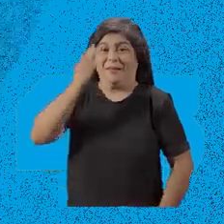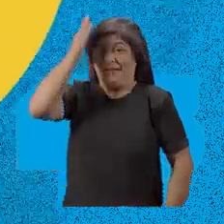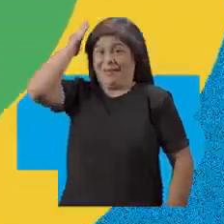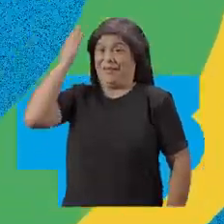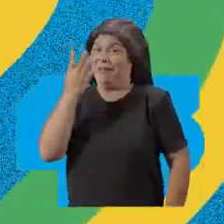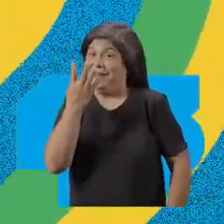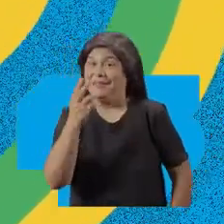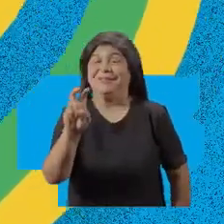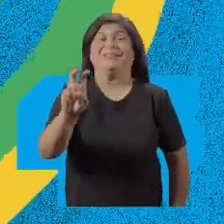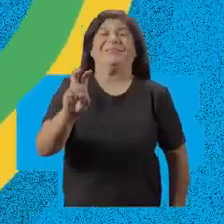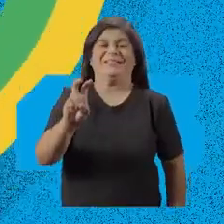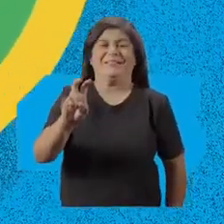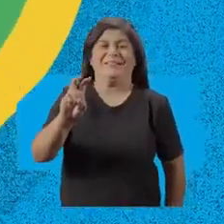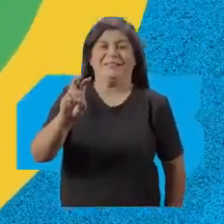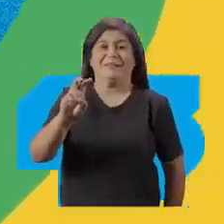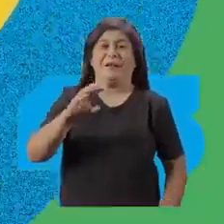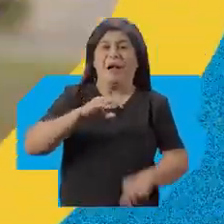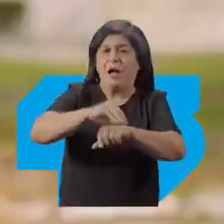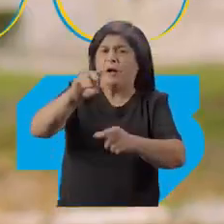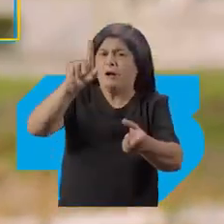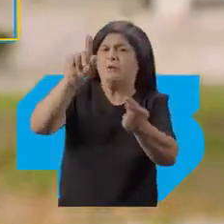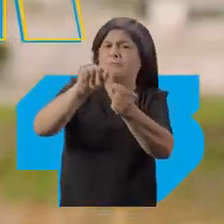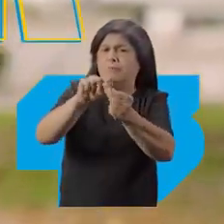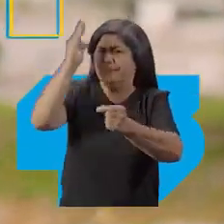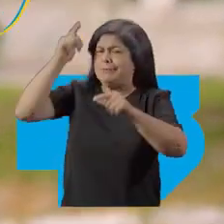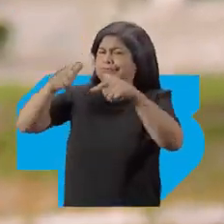PEDRO 45